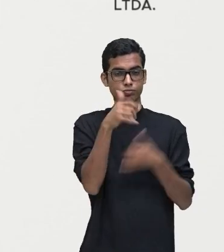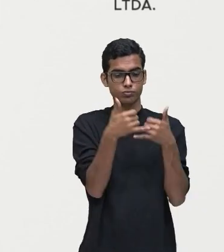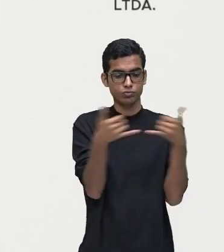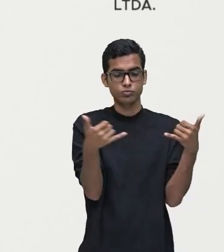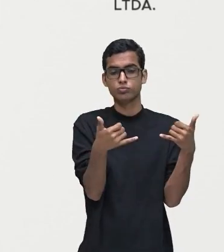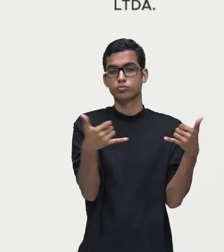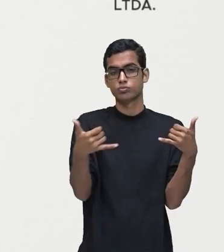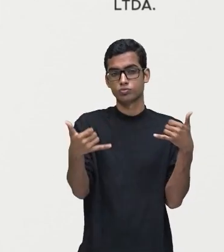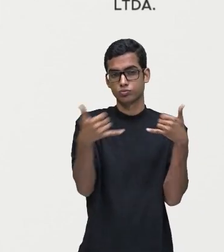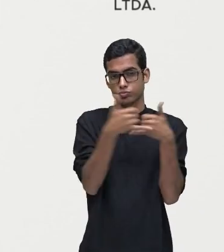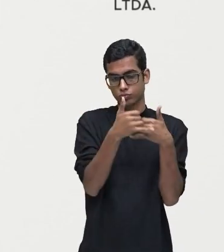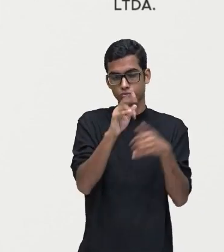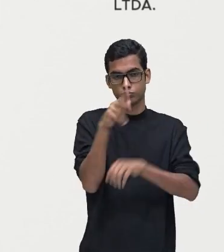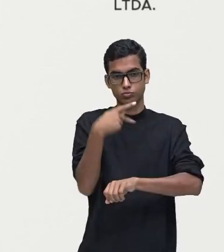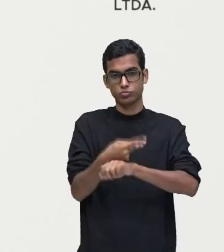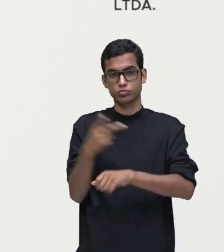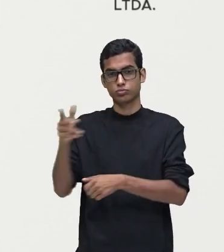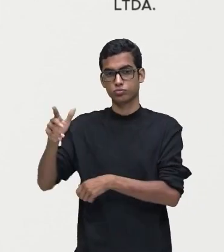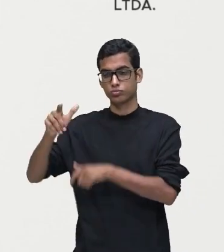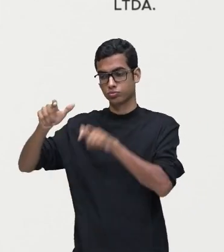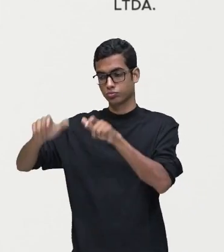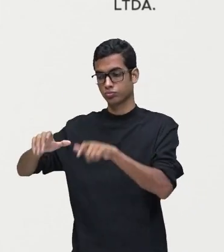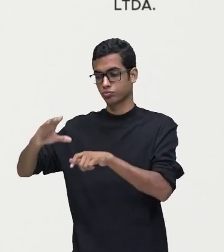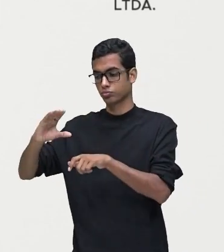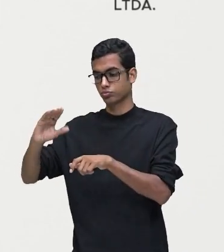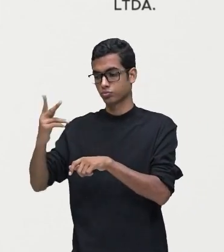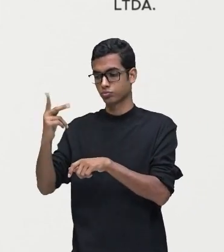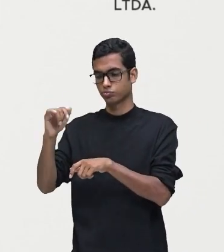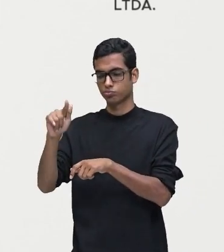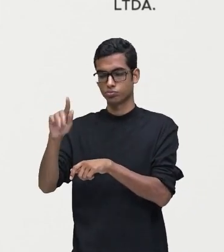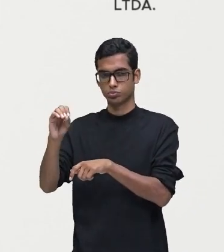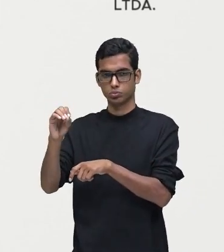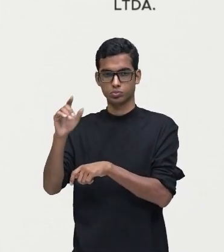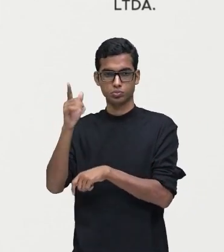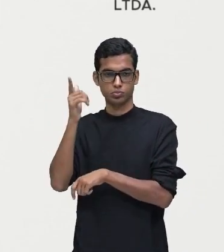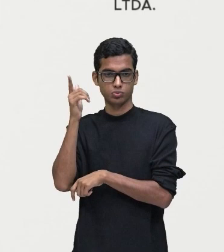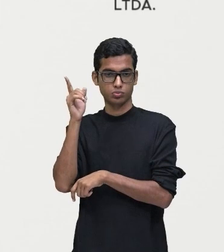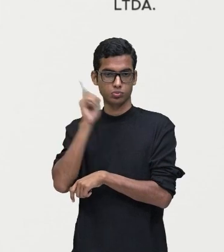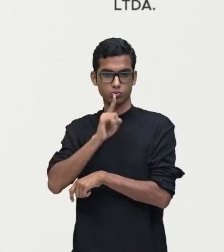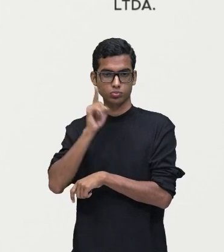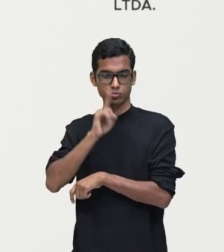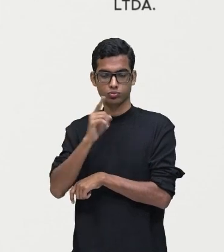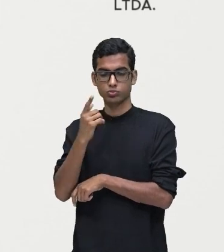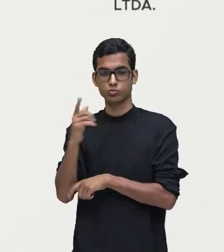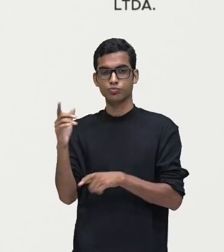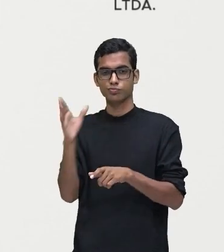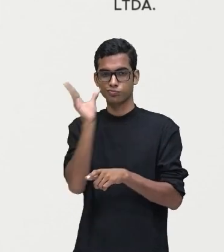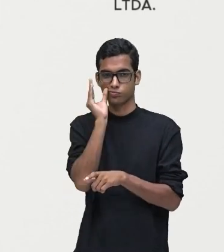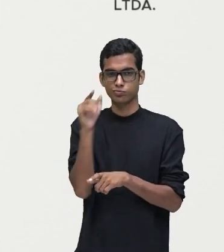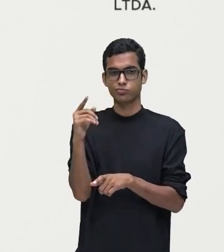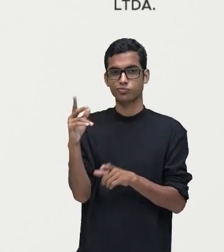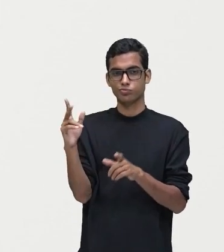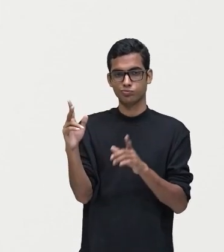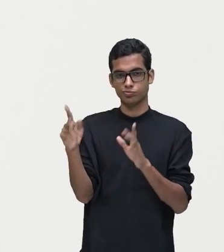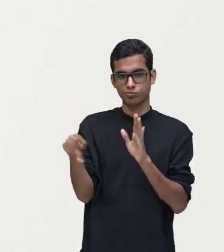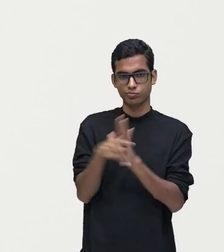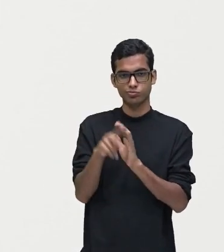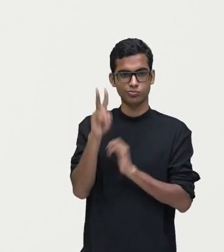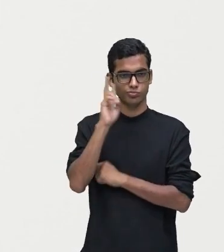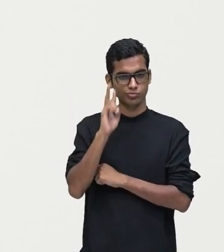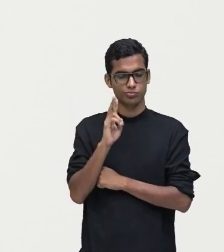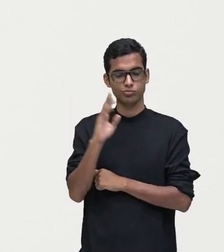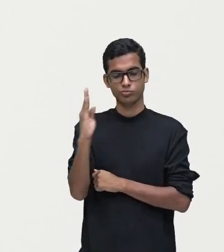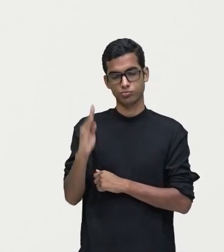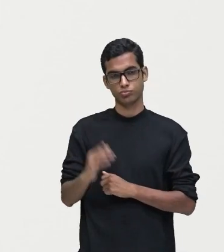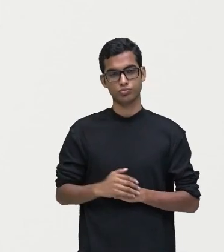depois da de Chicago, certo? Outra curiosidade com relação ao nosso país, à história do nosso país. A